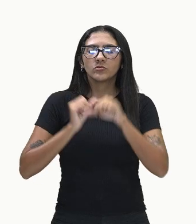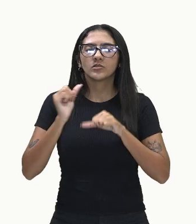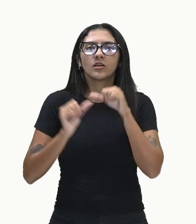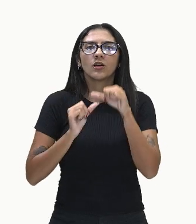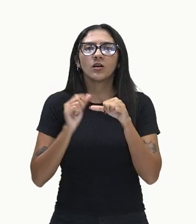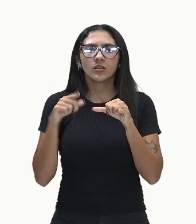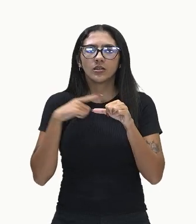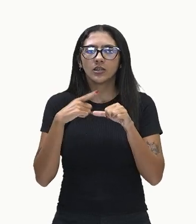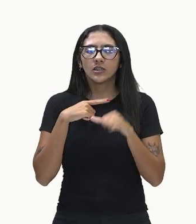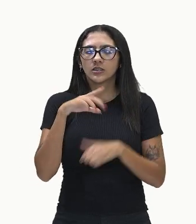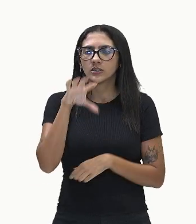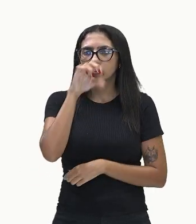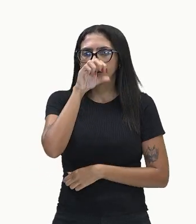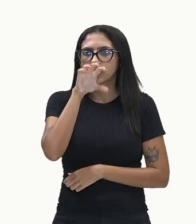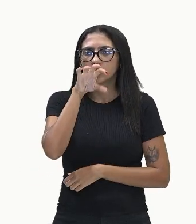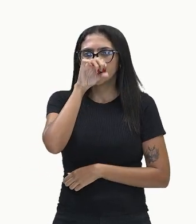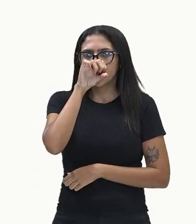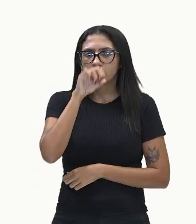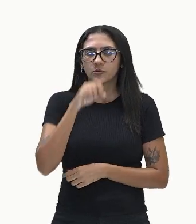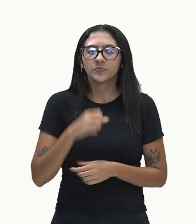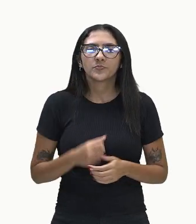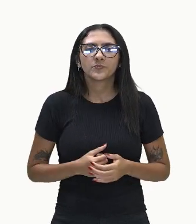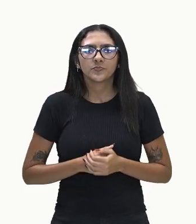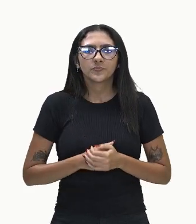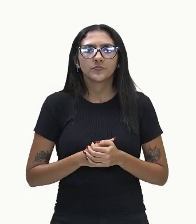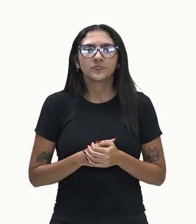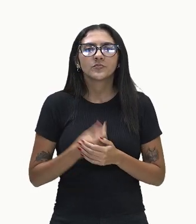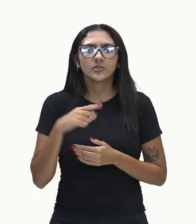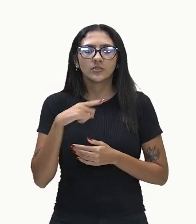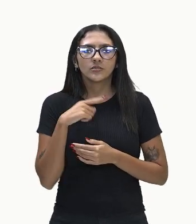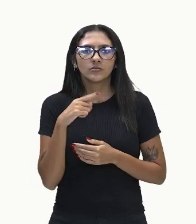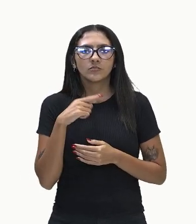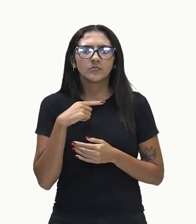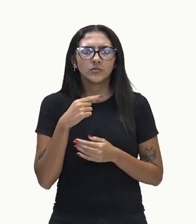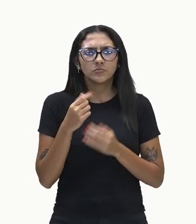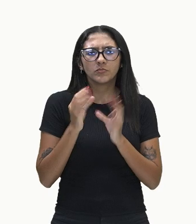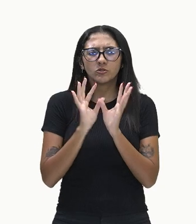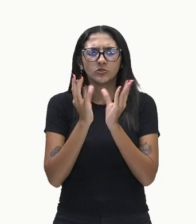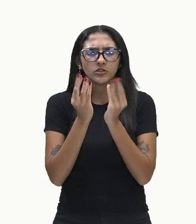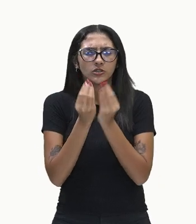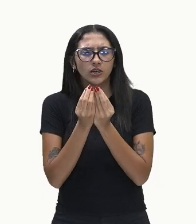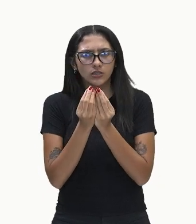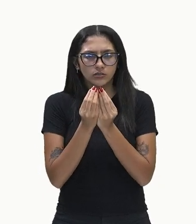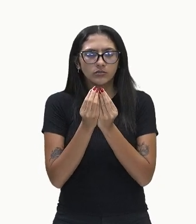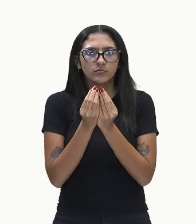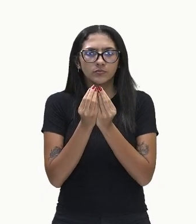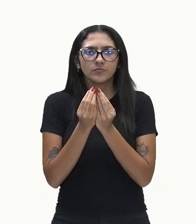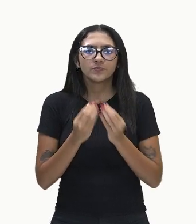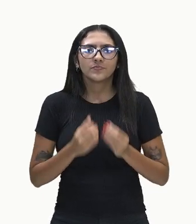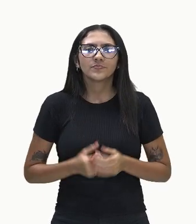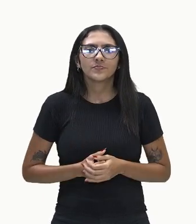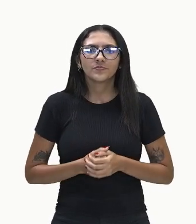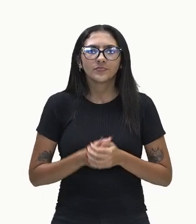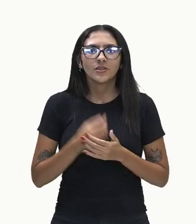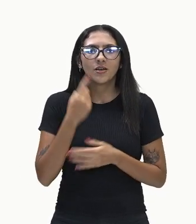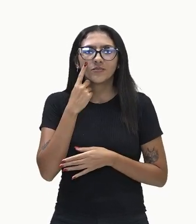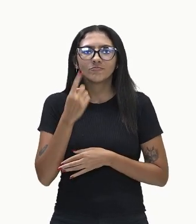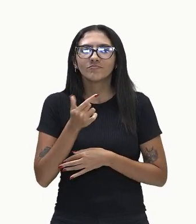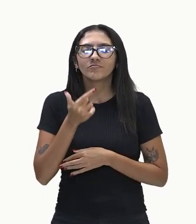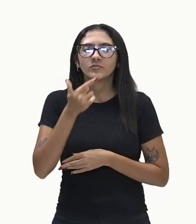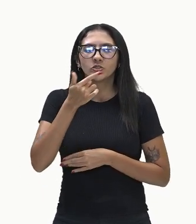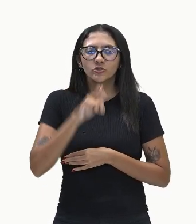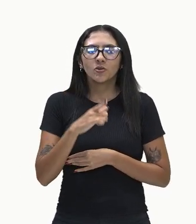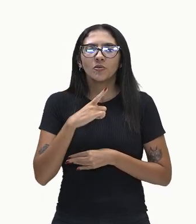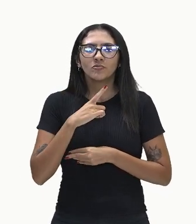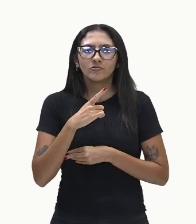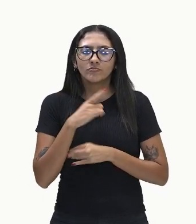desses cheiros, vão transformar isso num estímulo químico que vai ser transportado para quem? Olha só quem mais uma vez está